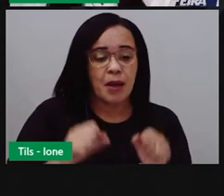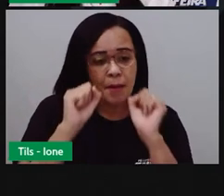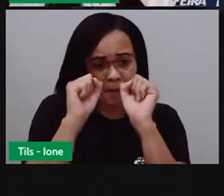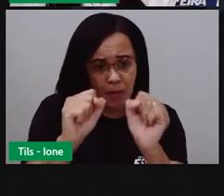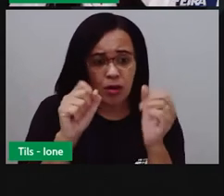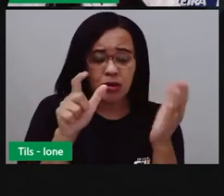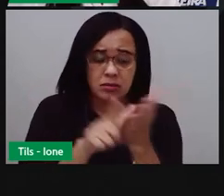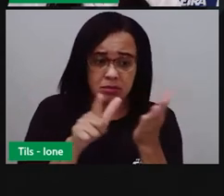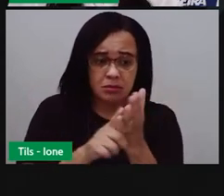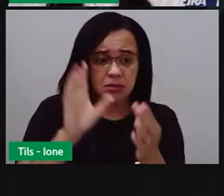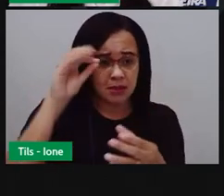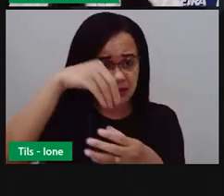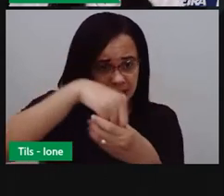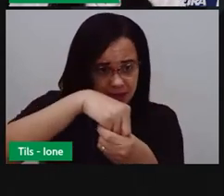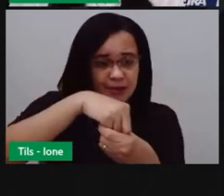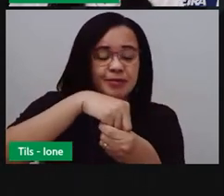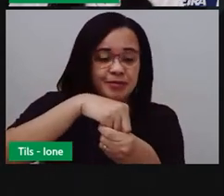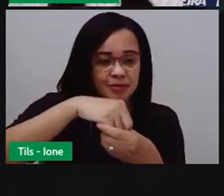tá bom?